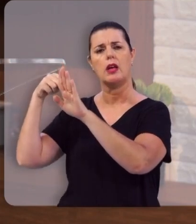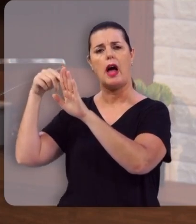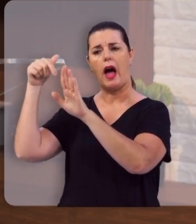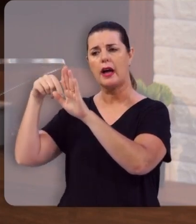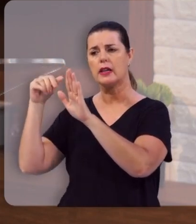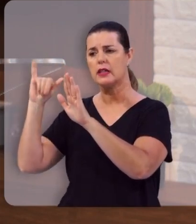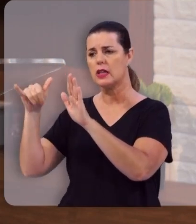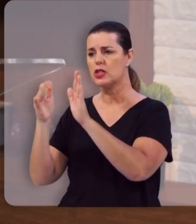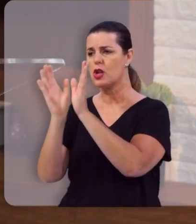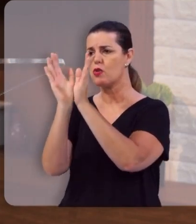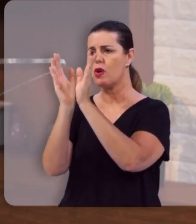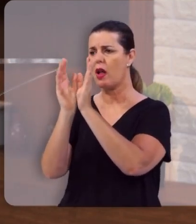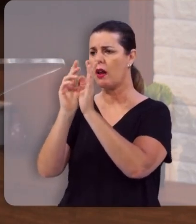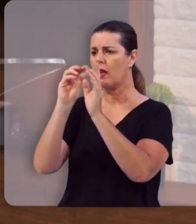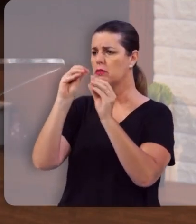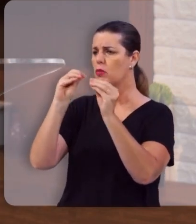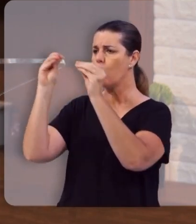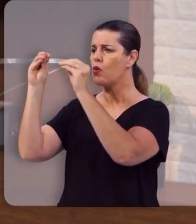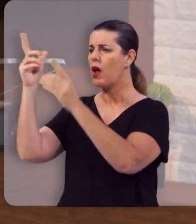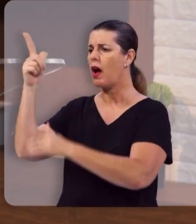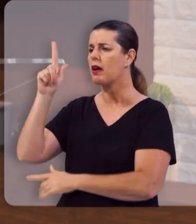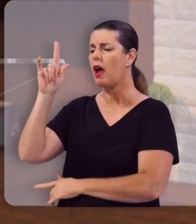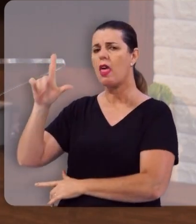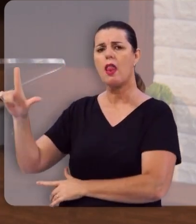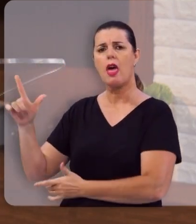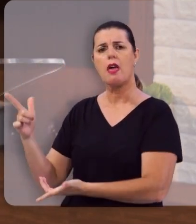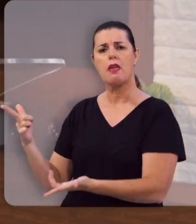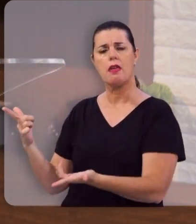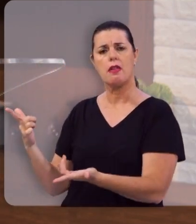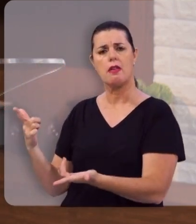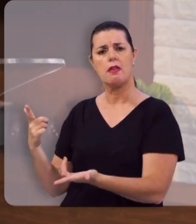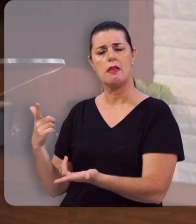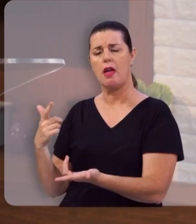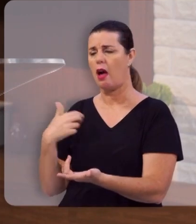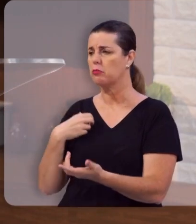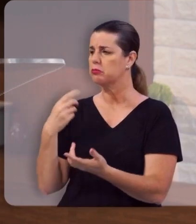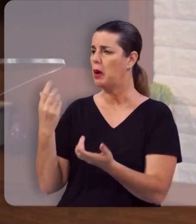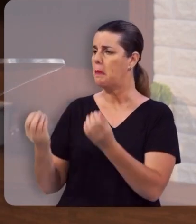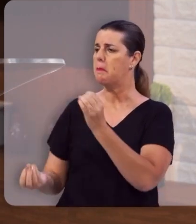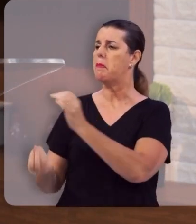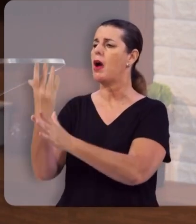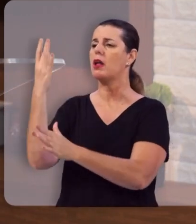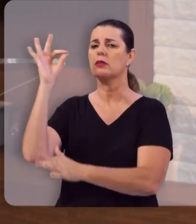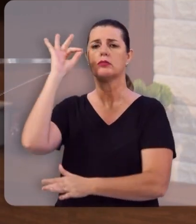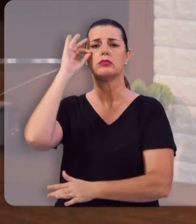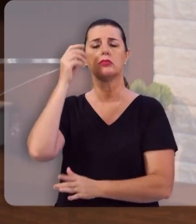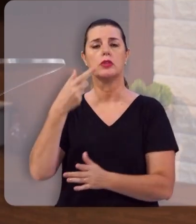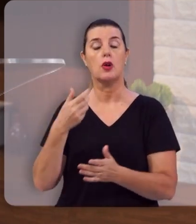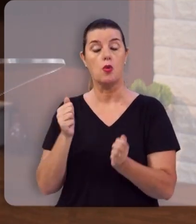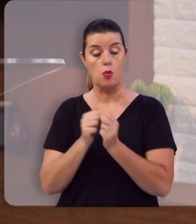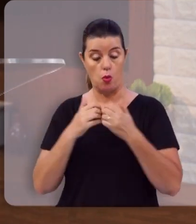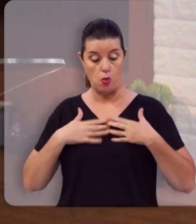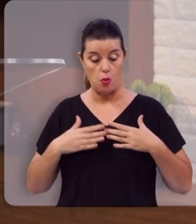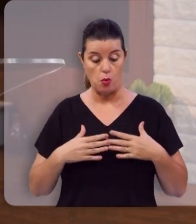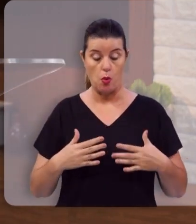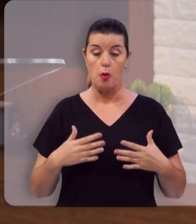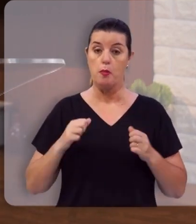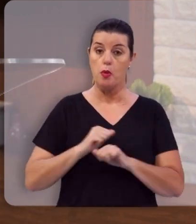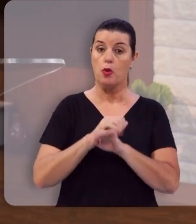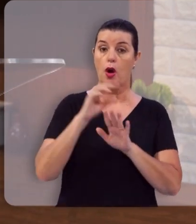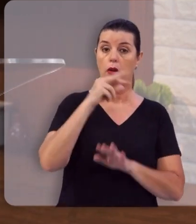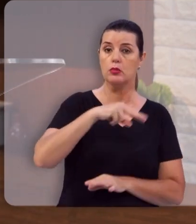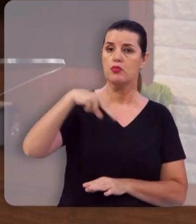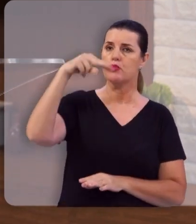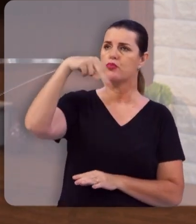Galiléia, sem precisar percorrer o trecho. Jesus com o corpo de glória acendeu aos céus, entre nuvens.